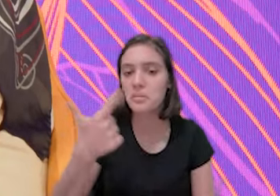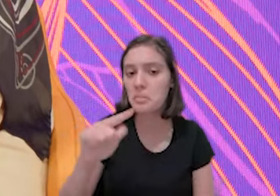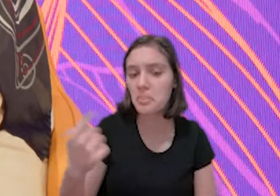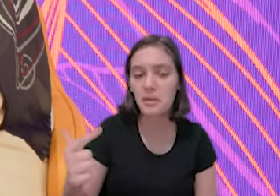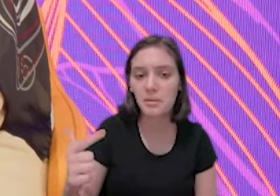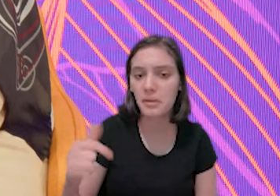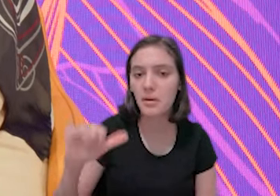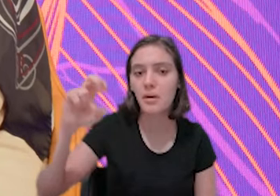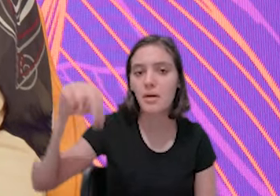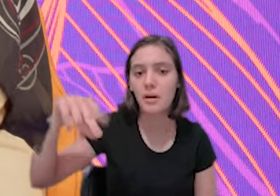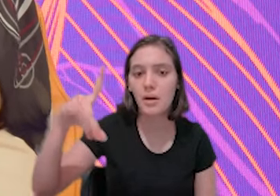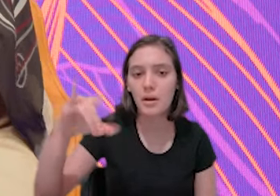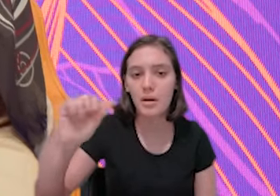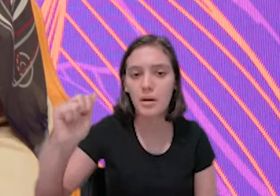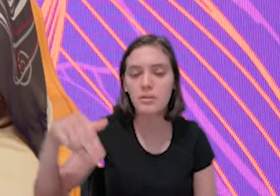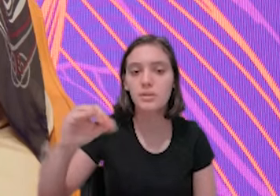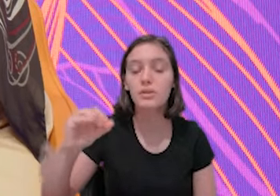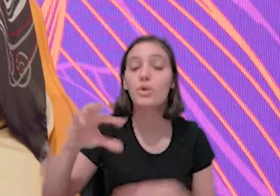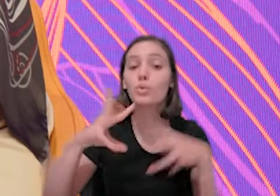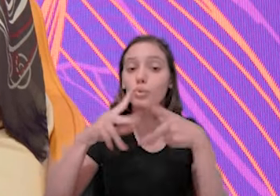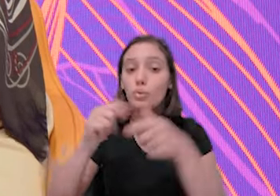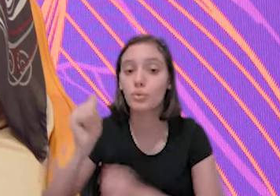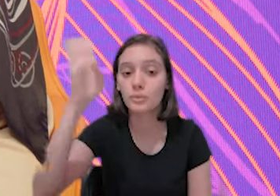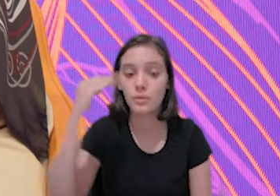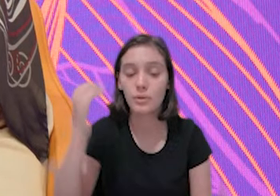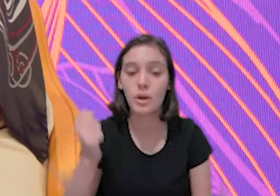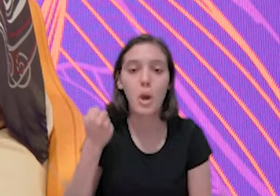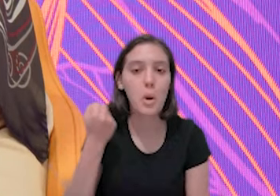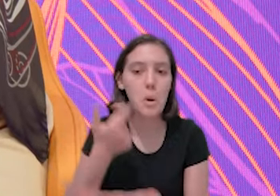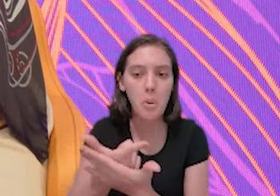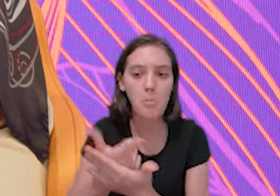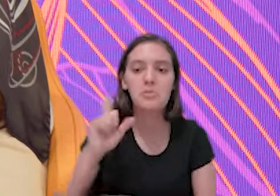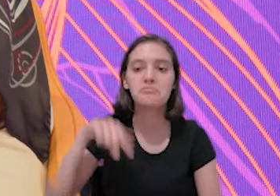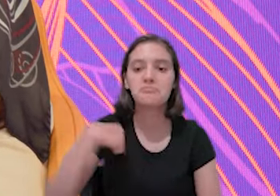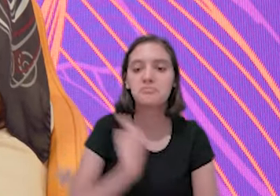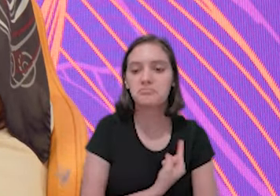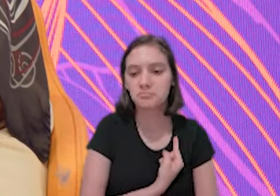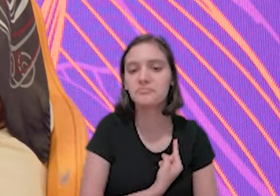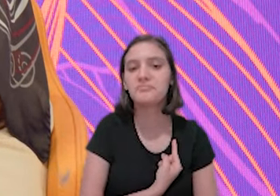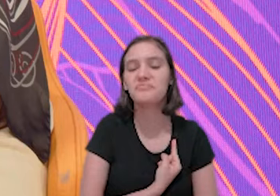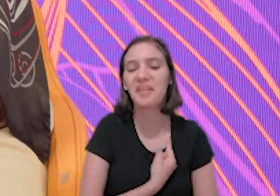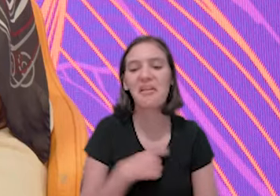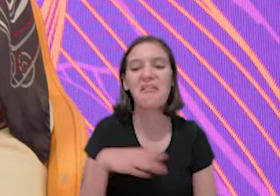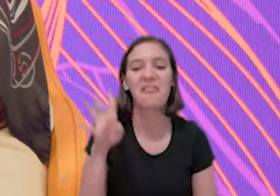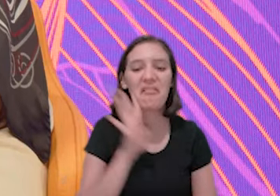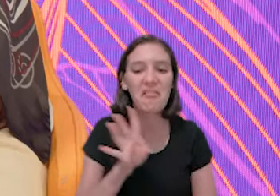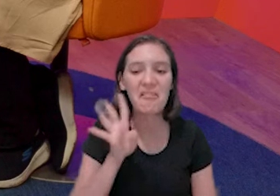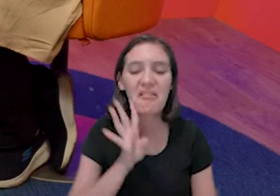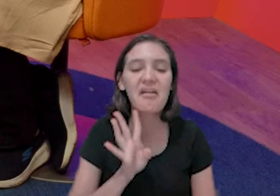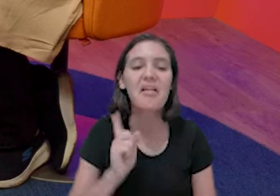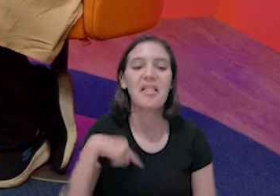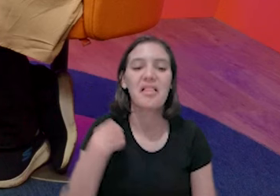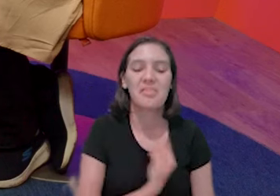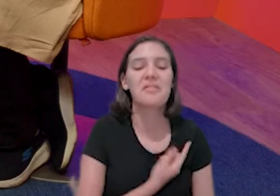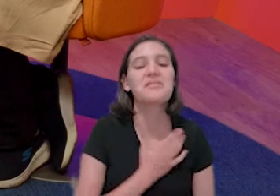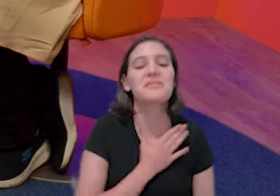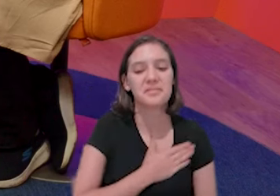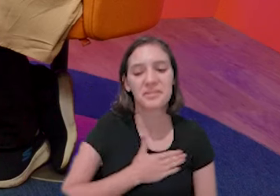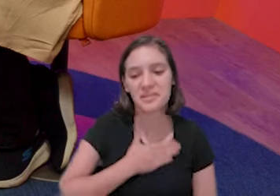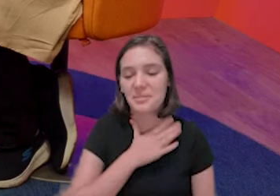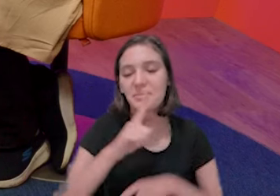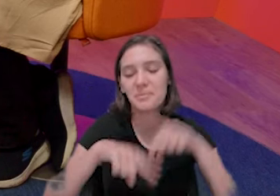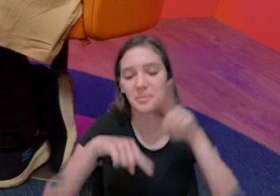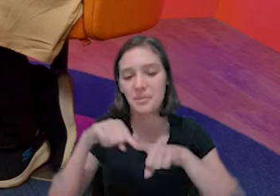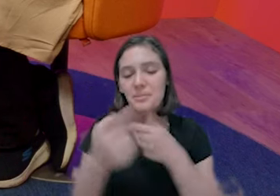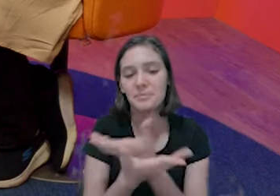Não é um indiano, todos os brasileiros compram com a gente. Olha, como a gente gosta